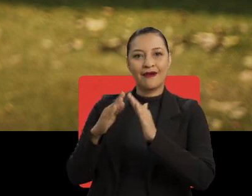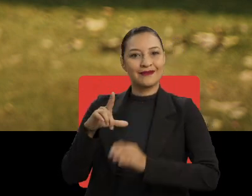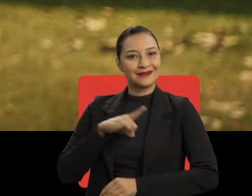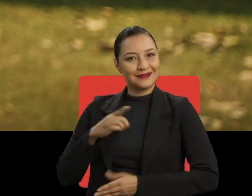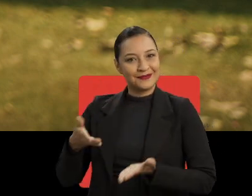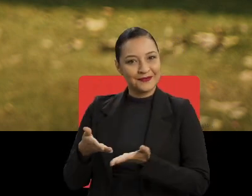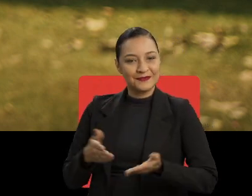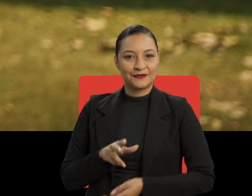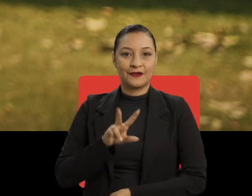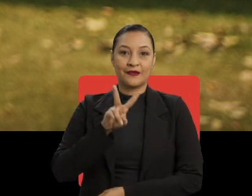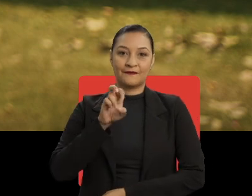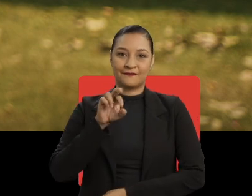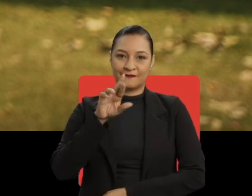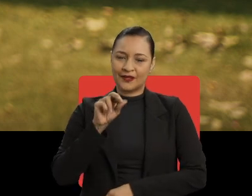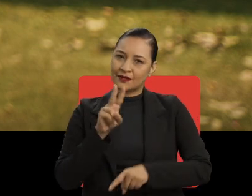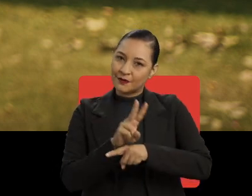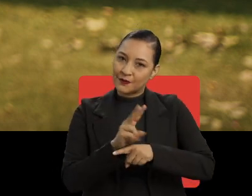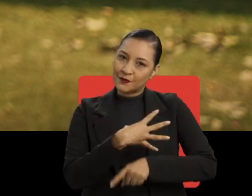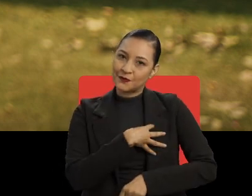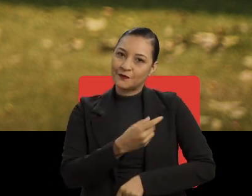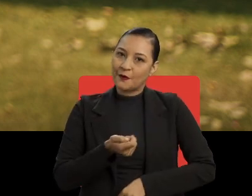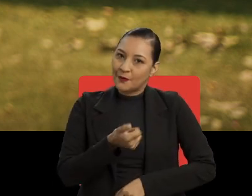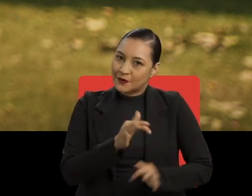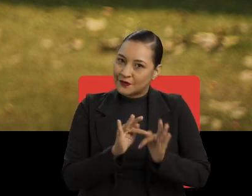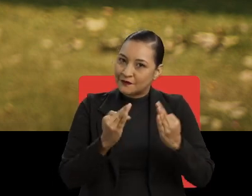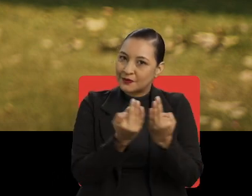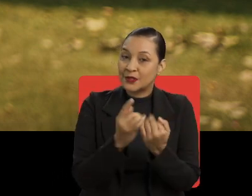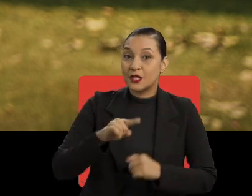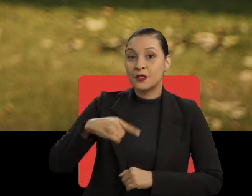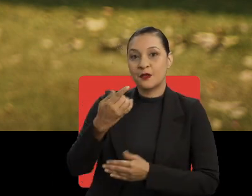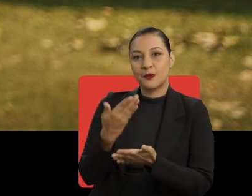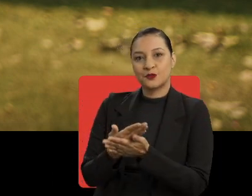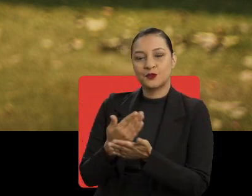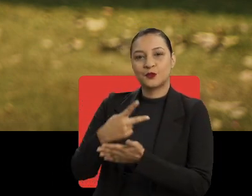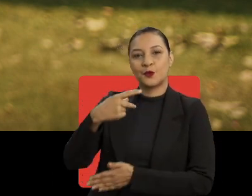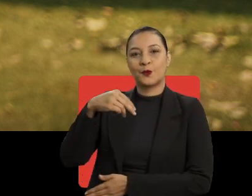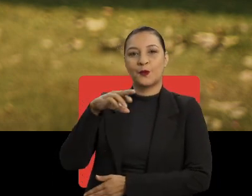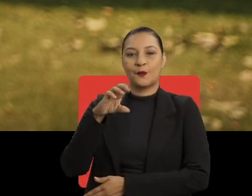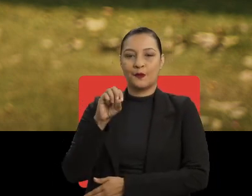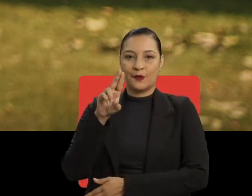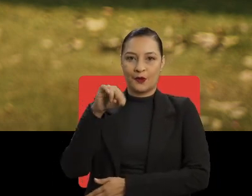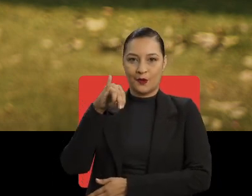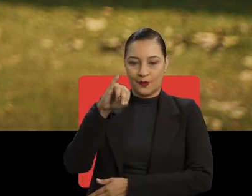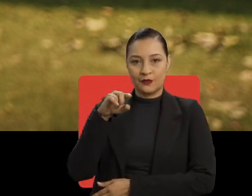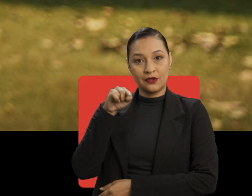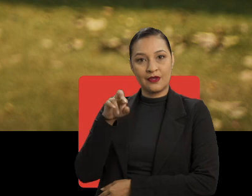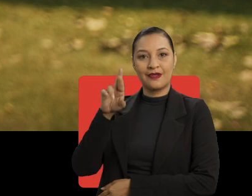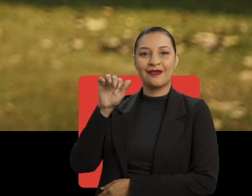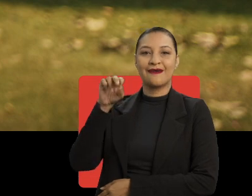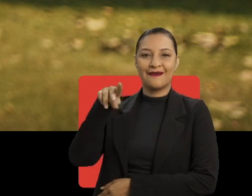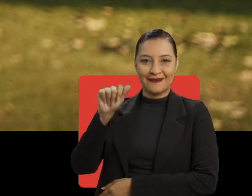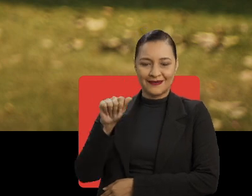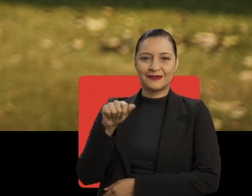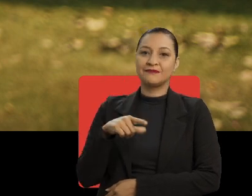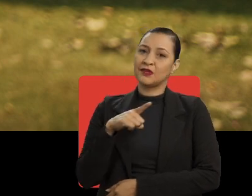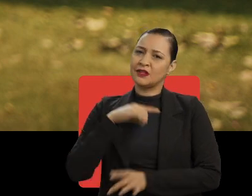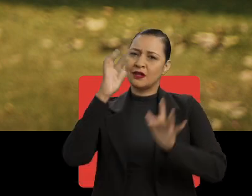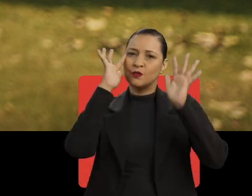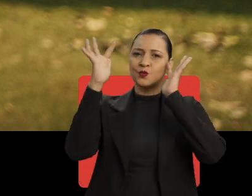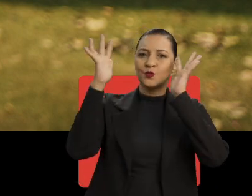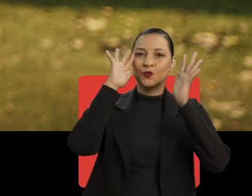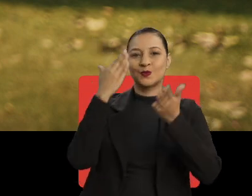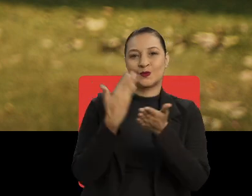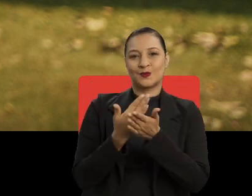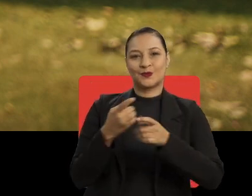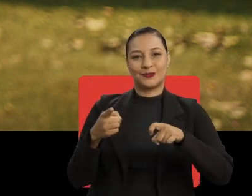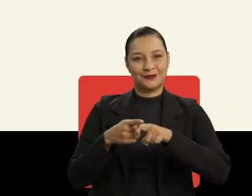A Vera, que criou os filhos com Bolsa Família e depois estudou com o ProUni. E a Rana, que alimenta o sonho de ser